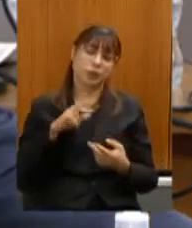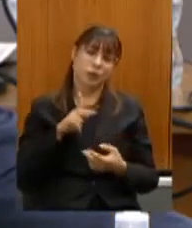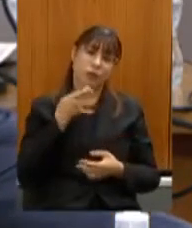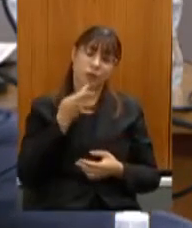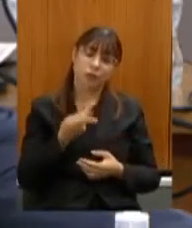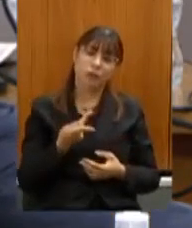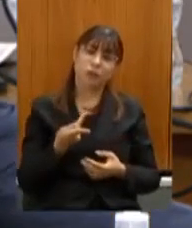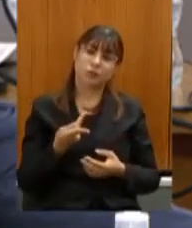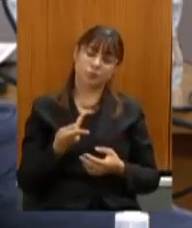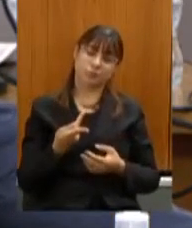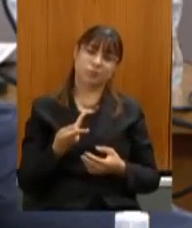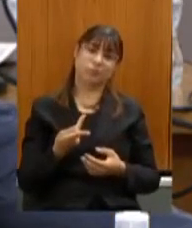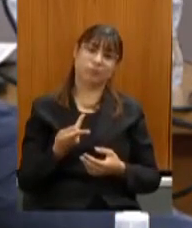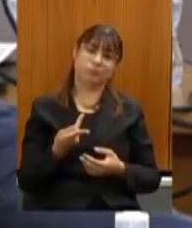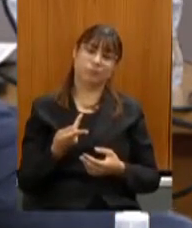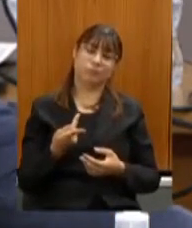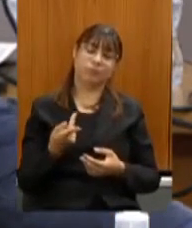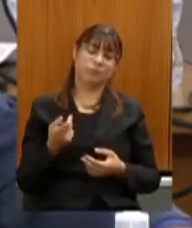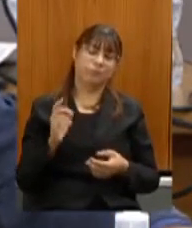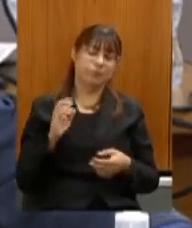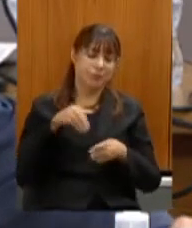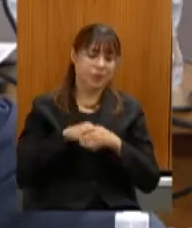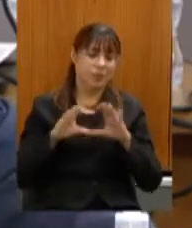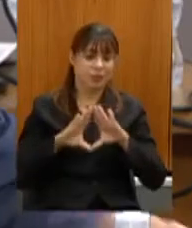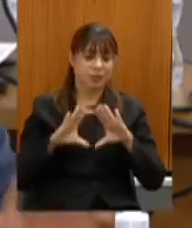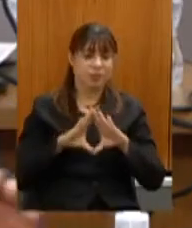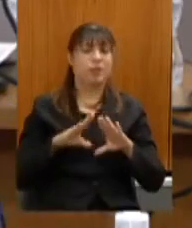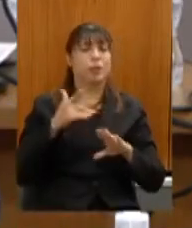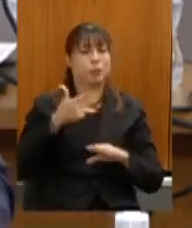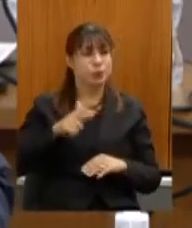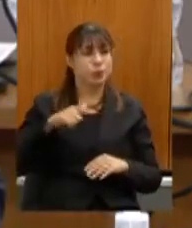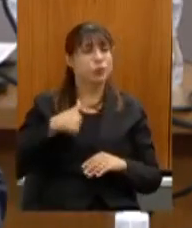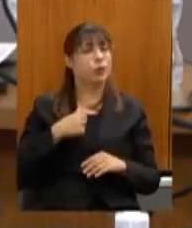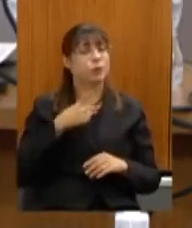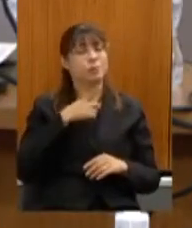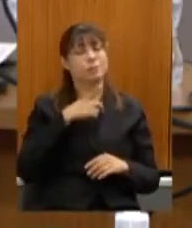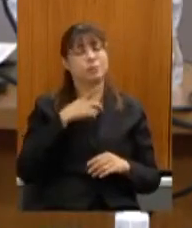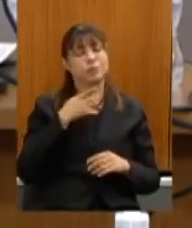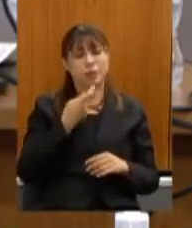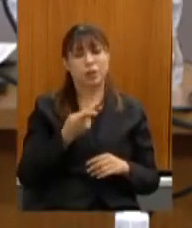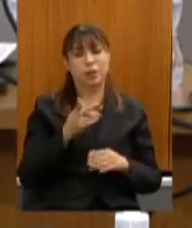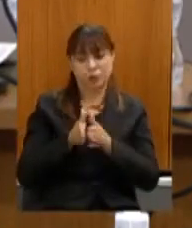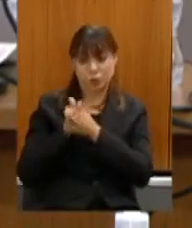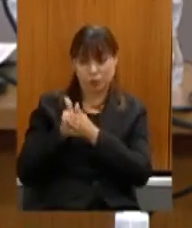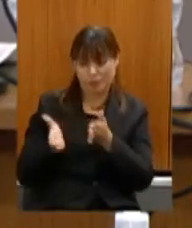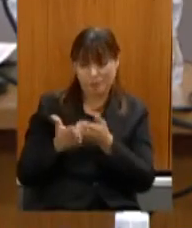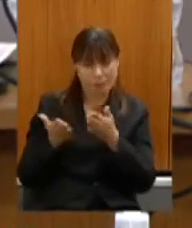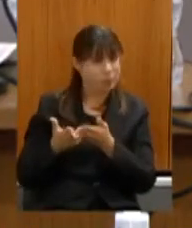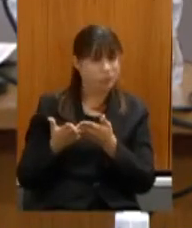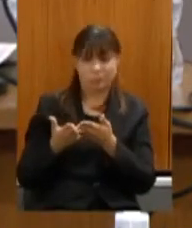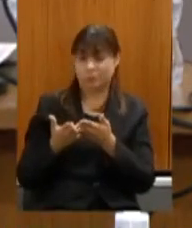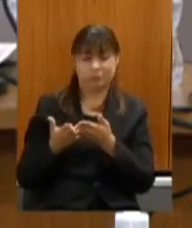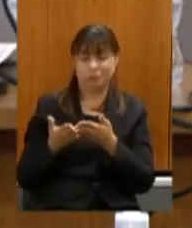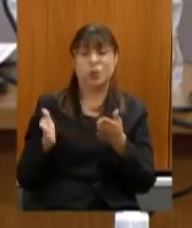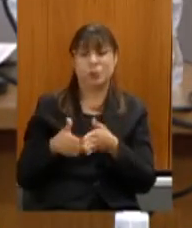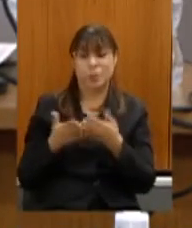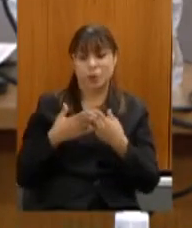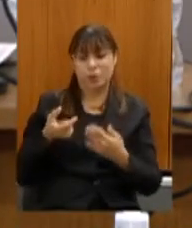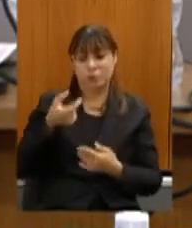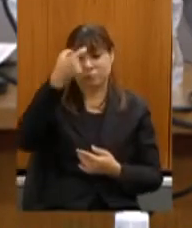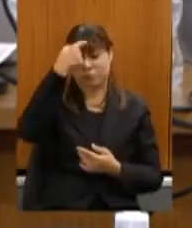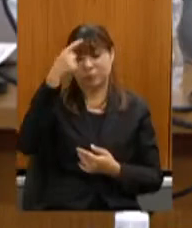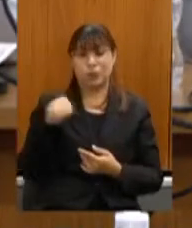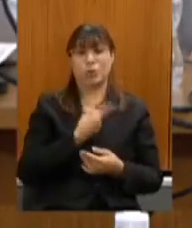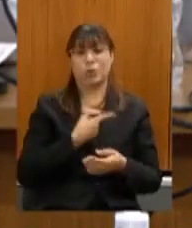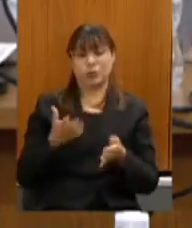sempre nessa casa e não vou cansar de repetir o Jequitinhonha não é pobre pobre é a cabeça de quem pensa que nós